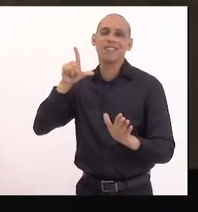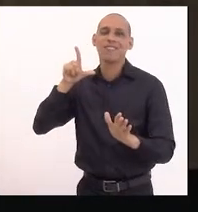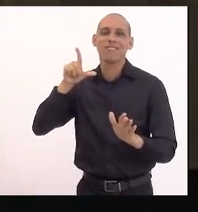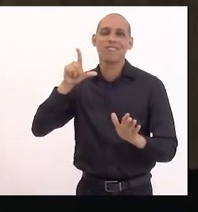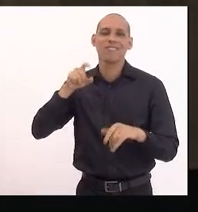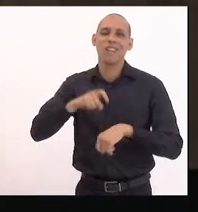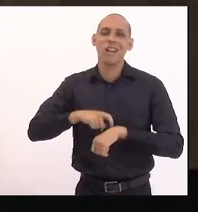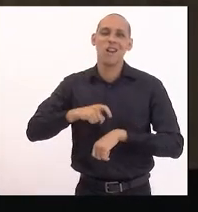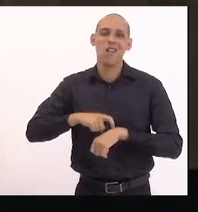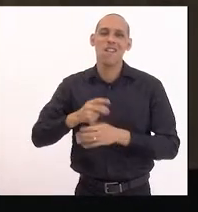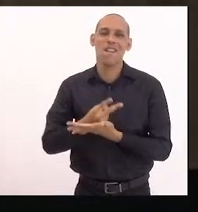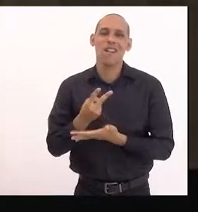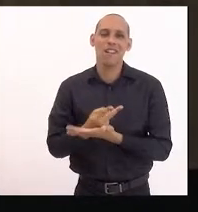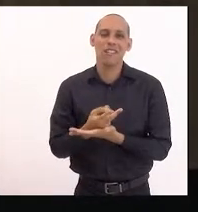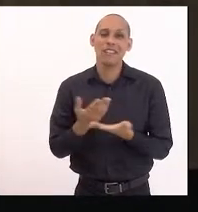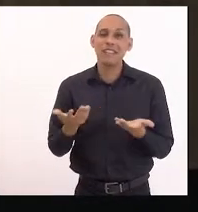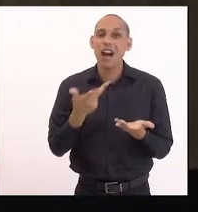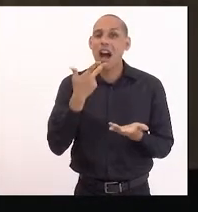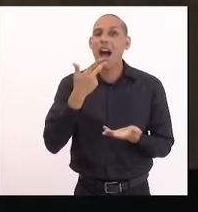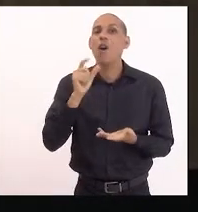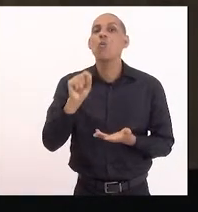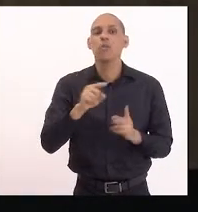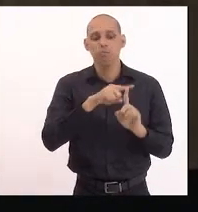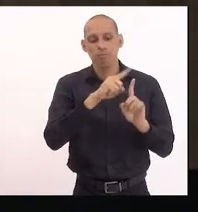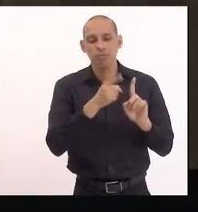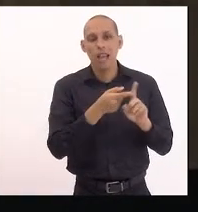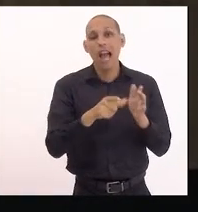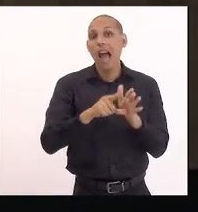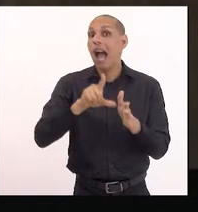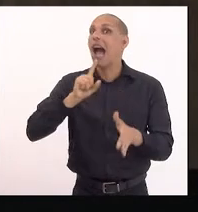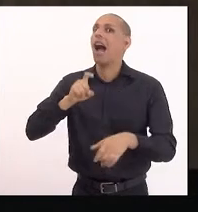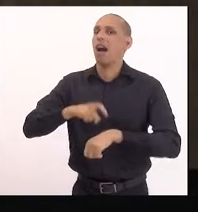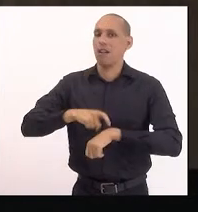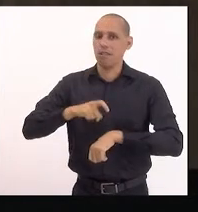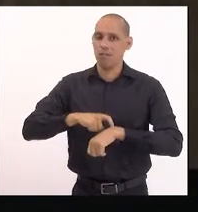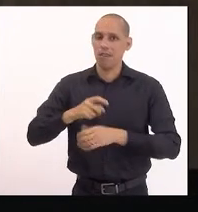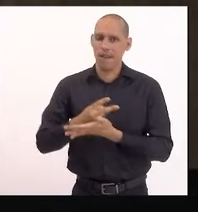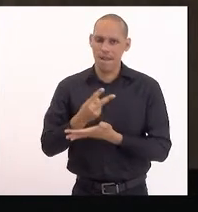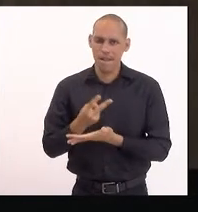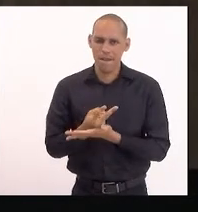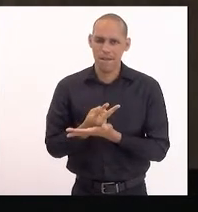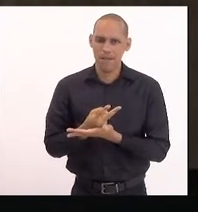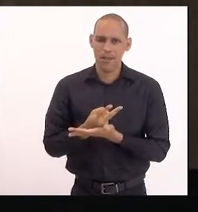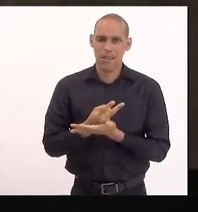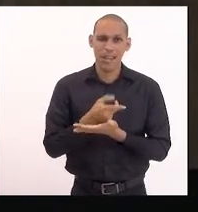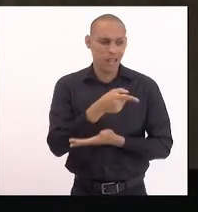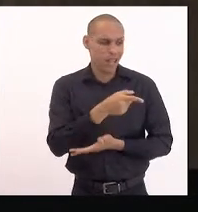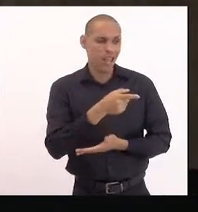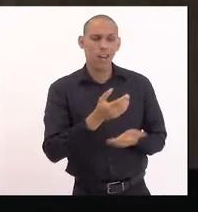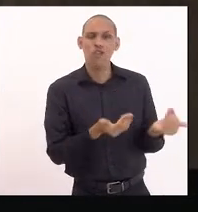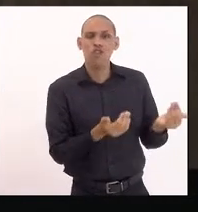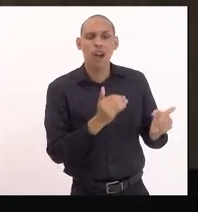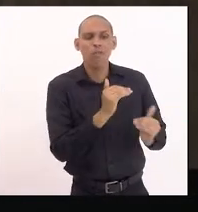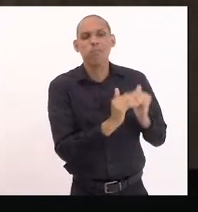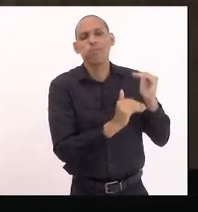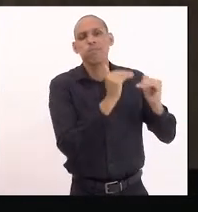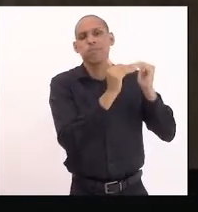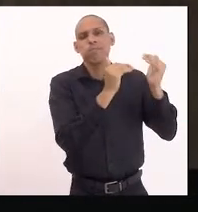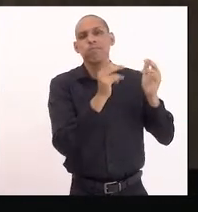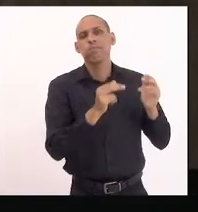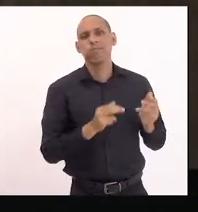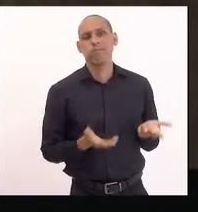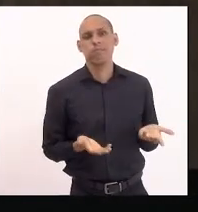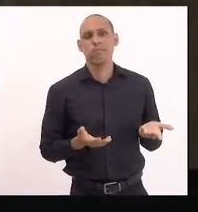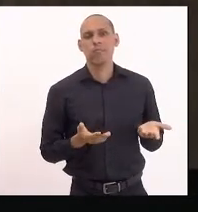Nós estamos falando de gravidez precoce, de seres ainda em formação, porque o adolescente ainda está em